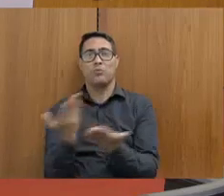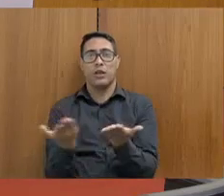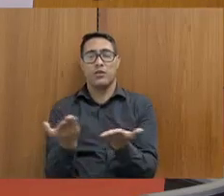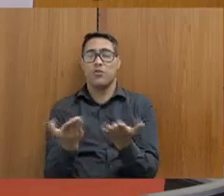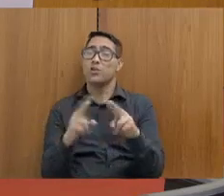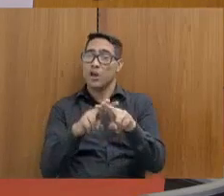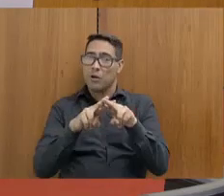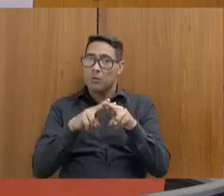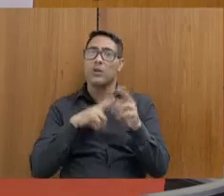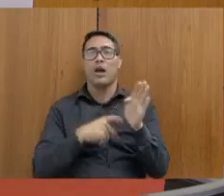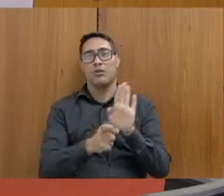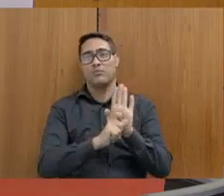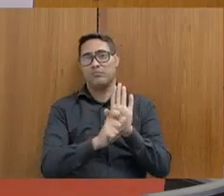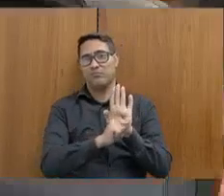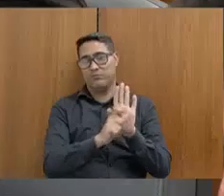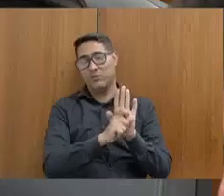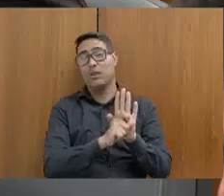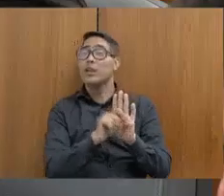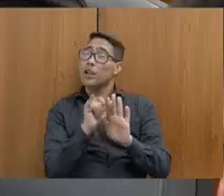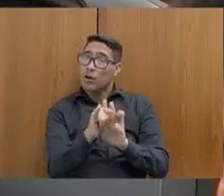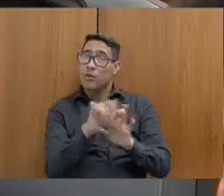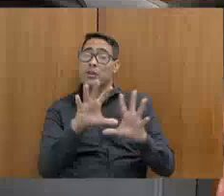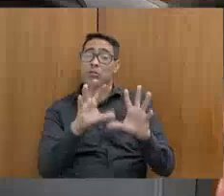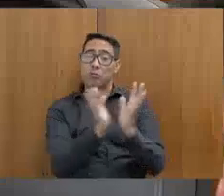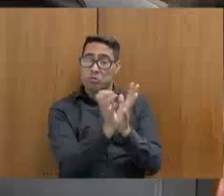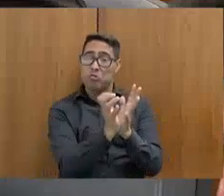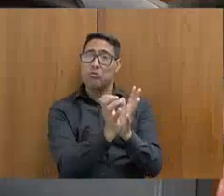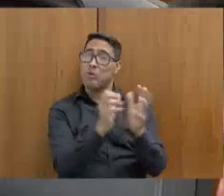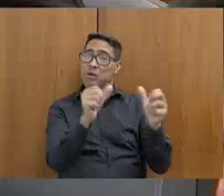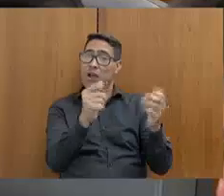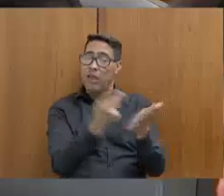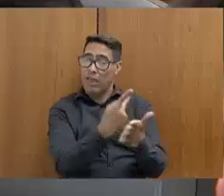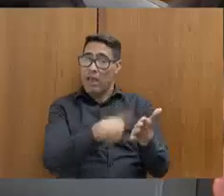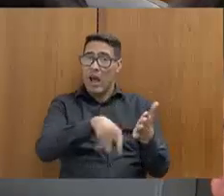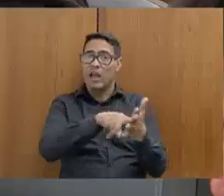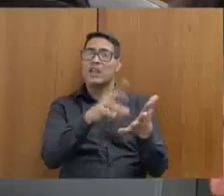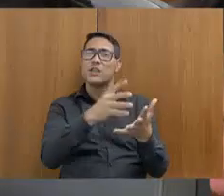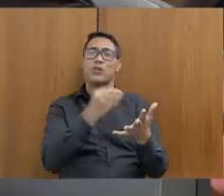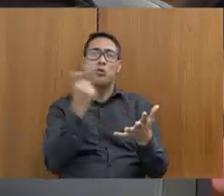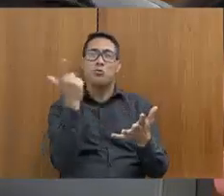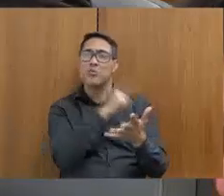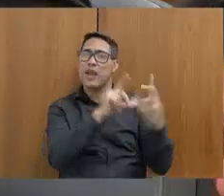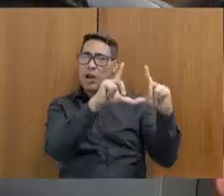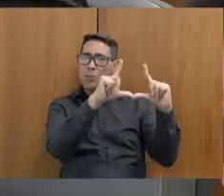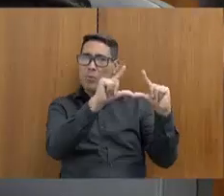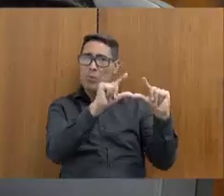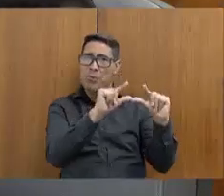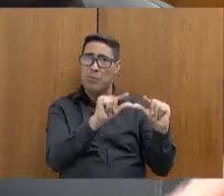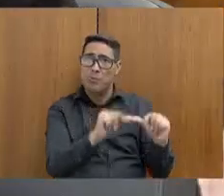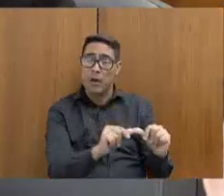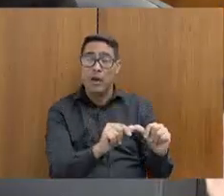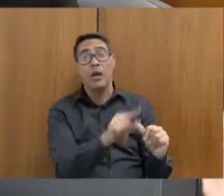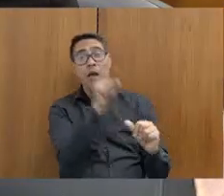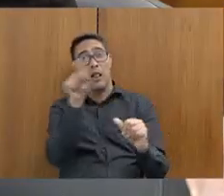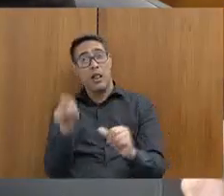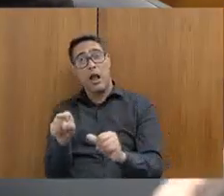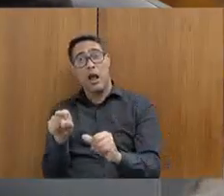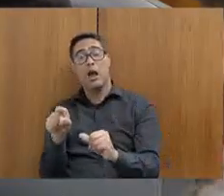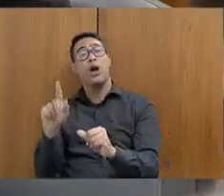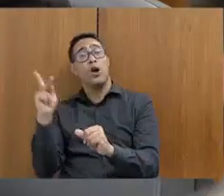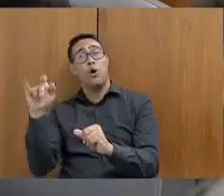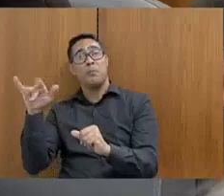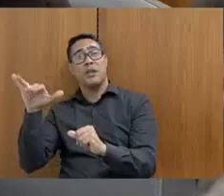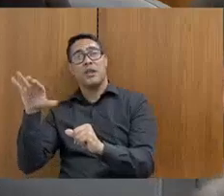gangues ou facções que existem aqui em Minas, você consegue diminuir, você consegue minimizar o número de homicídios consequentemente também.